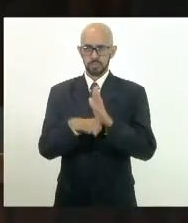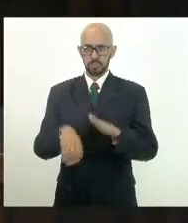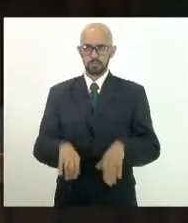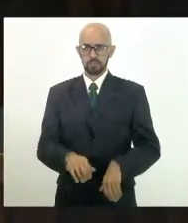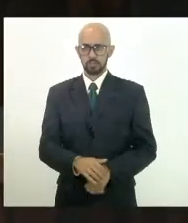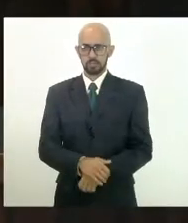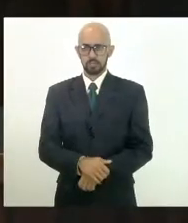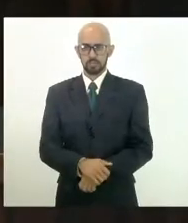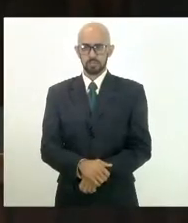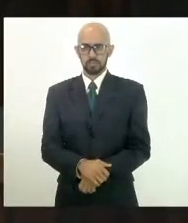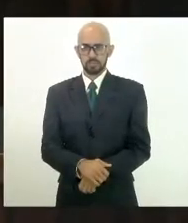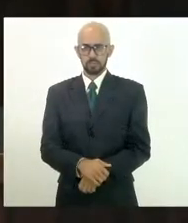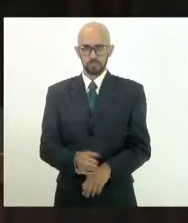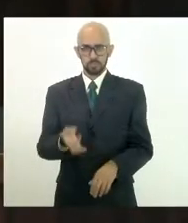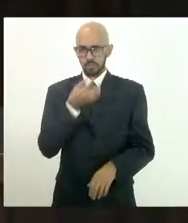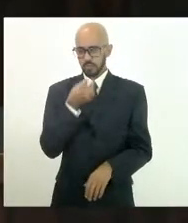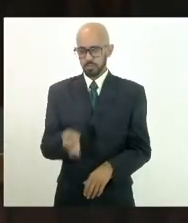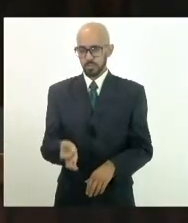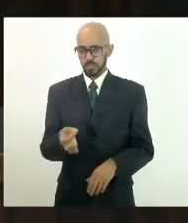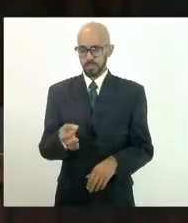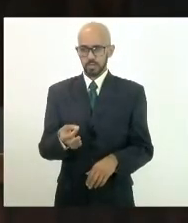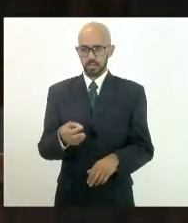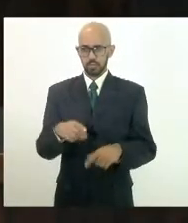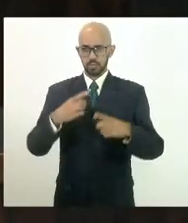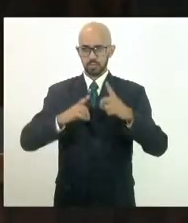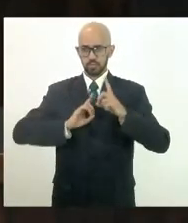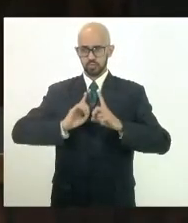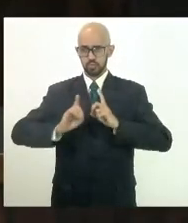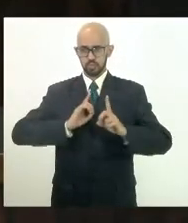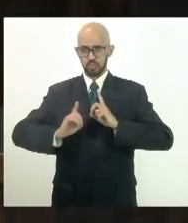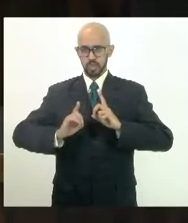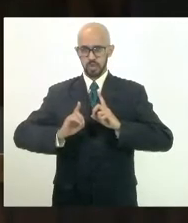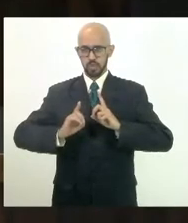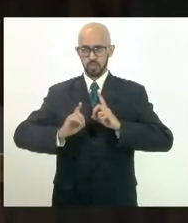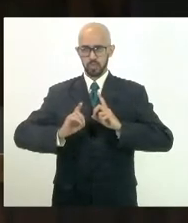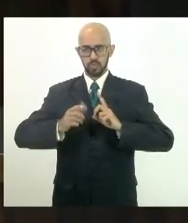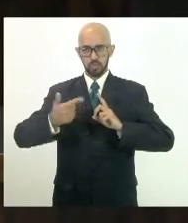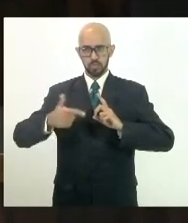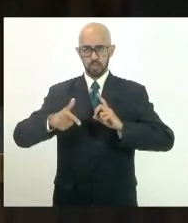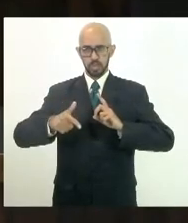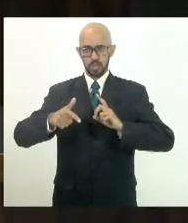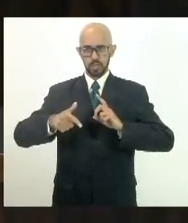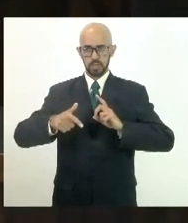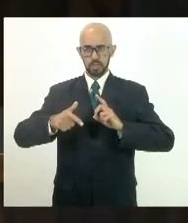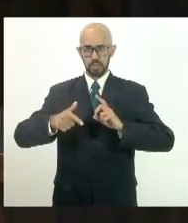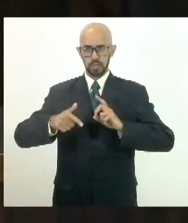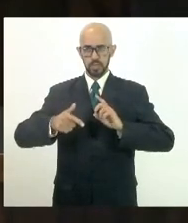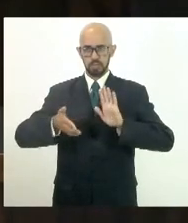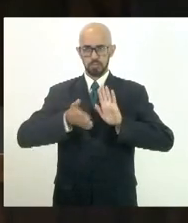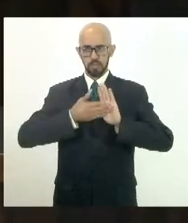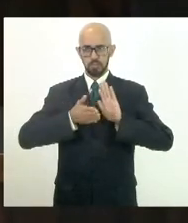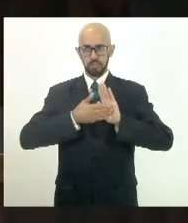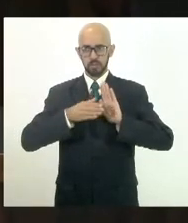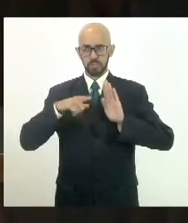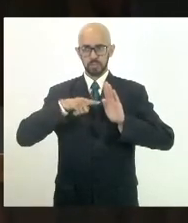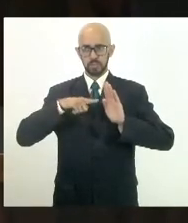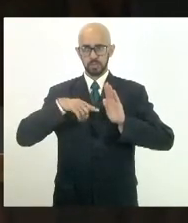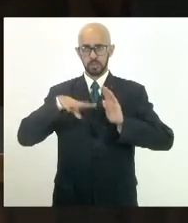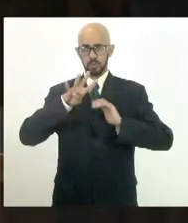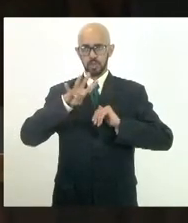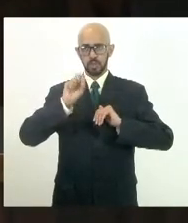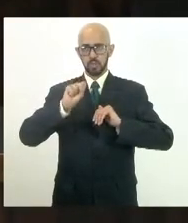com os pareceres emitidos em discussão. Não havendo o que era discutir, encerrado a discussão, o presidente proposta recebeu 48